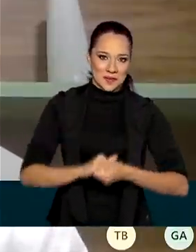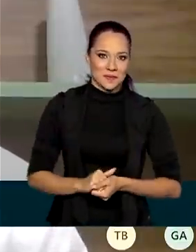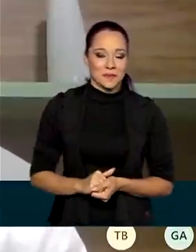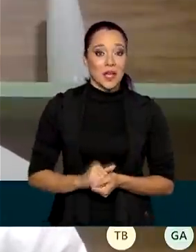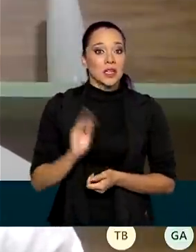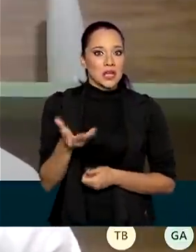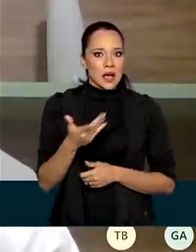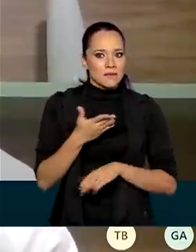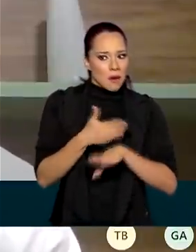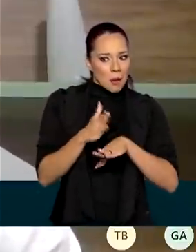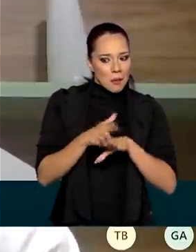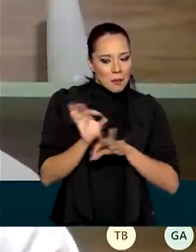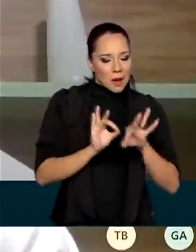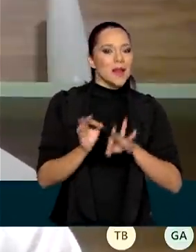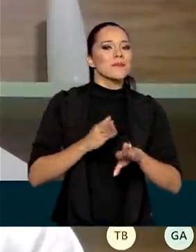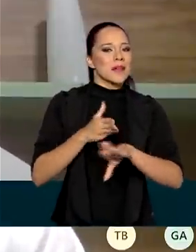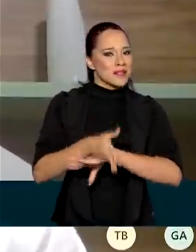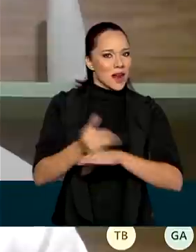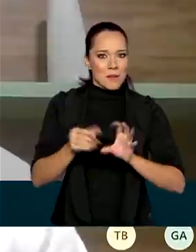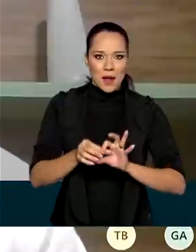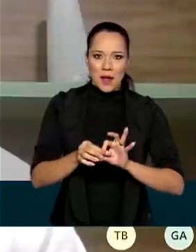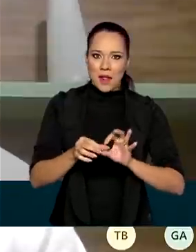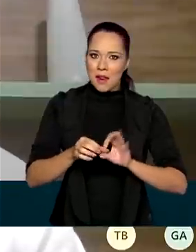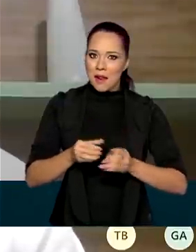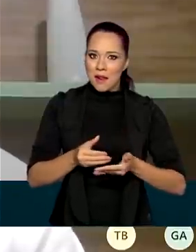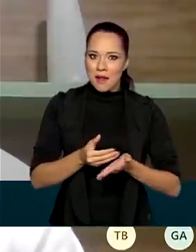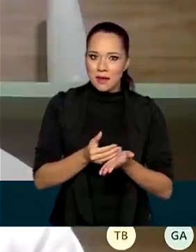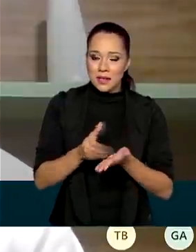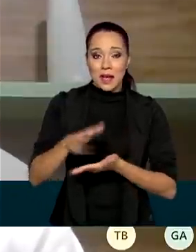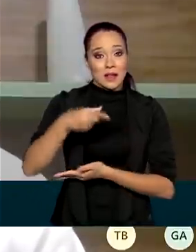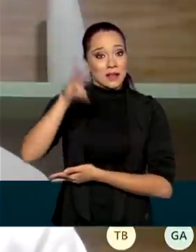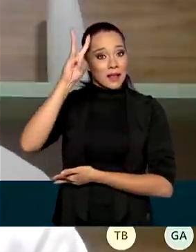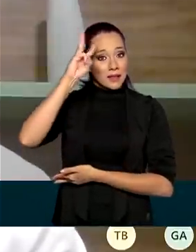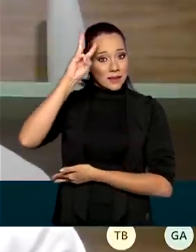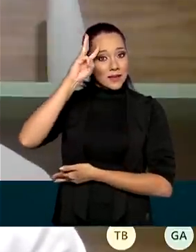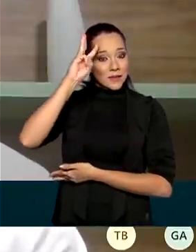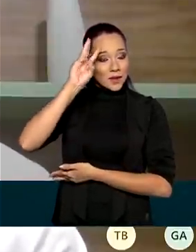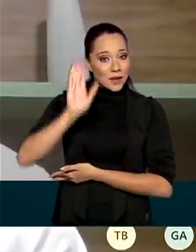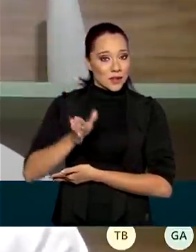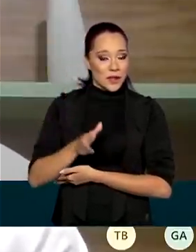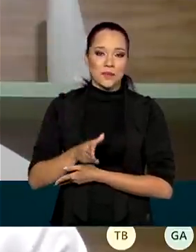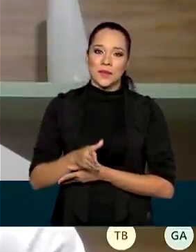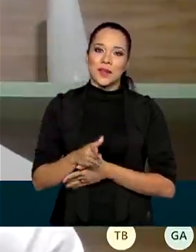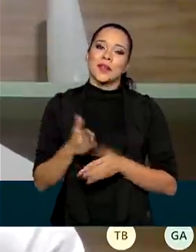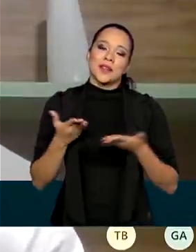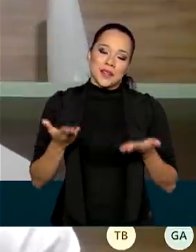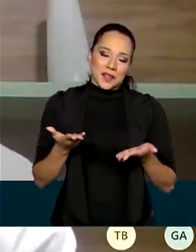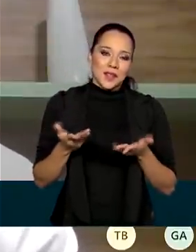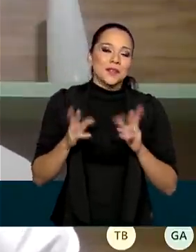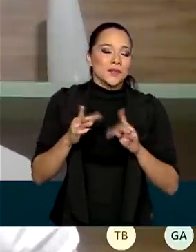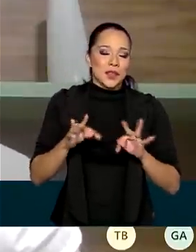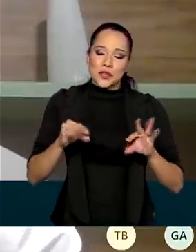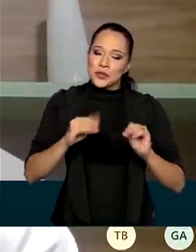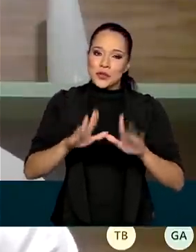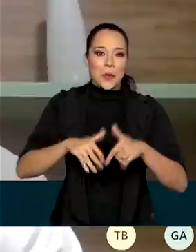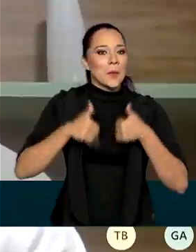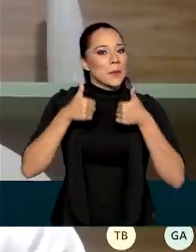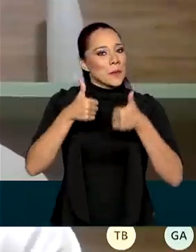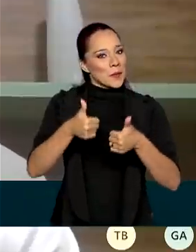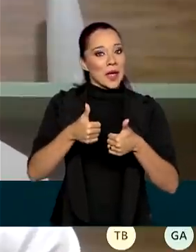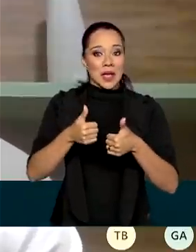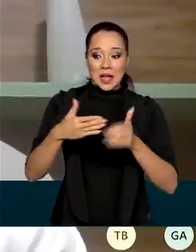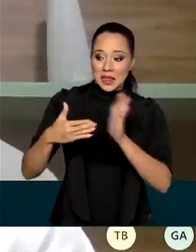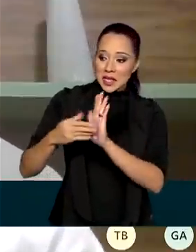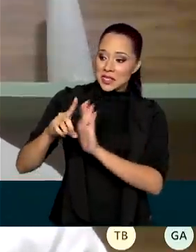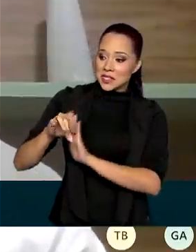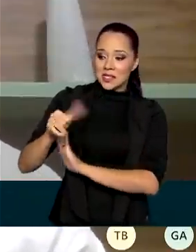preparados para entrar agora, a partir de terça-feira, e que tudo realmente corra muito bem, para que a partir do